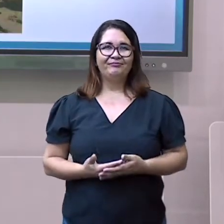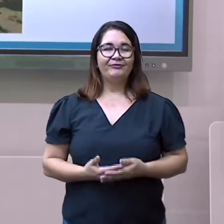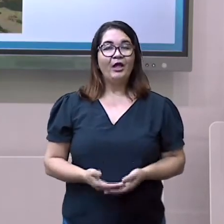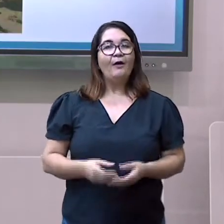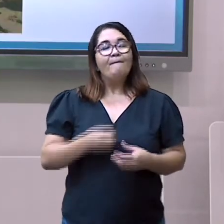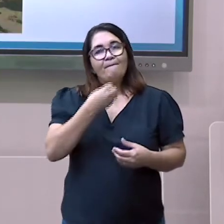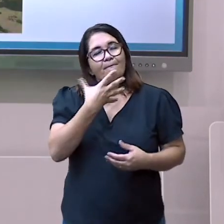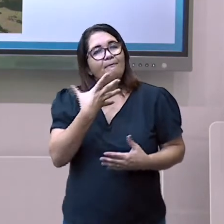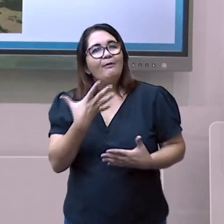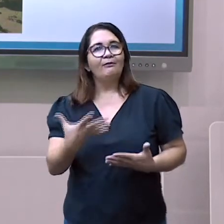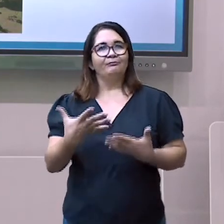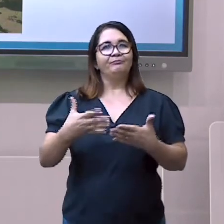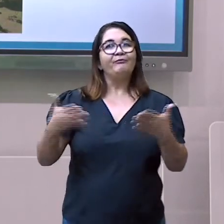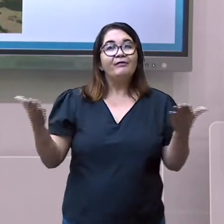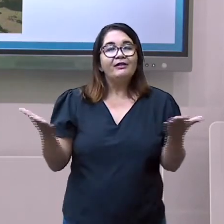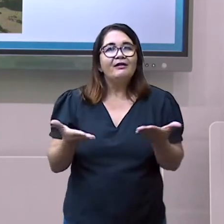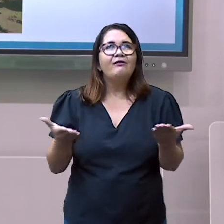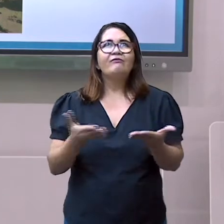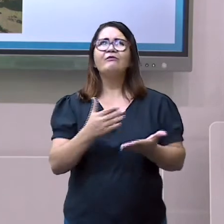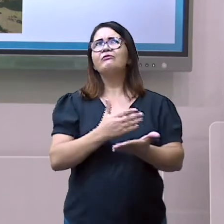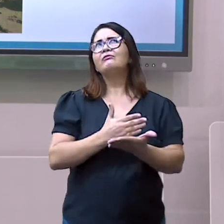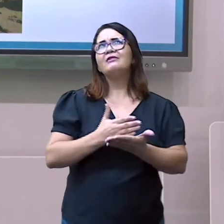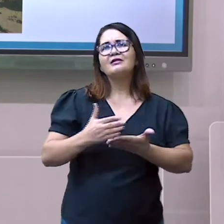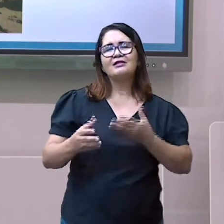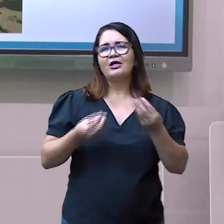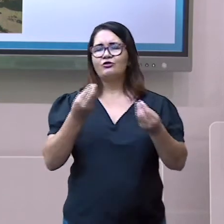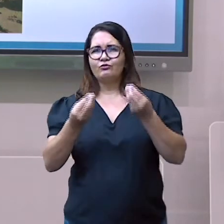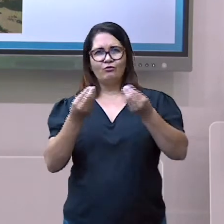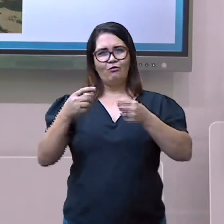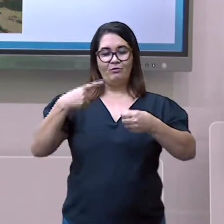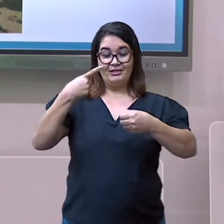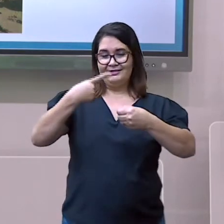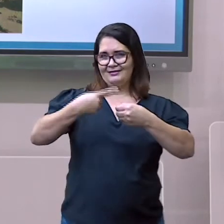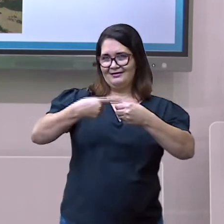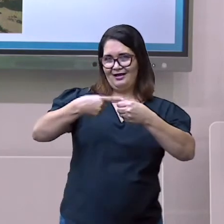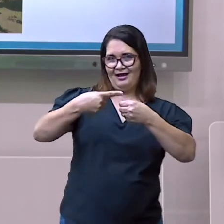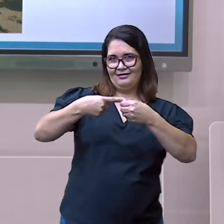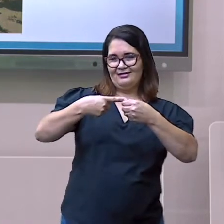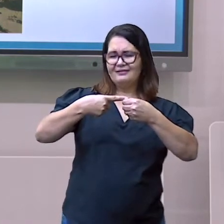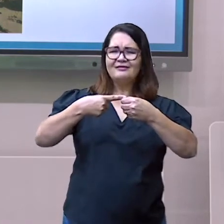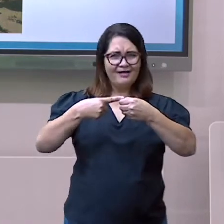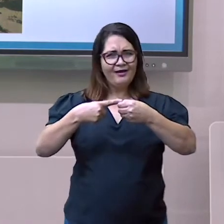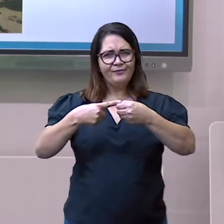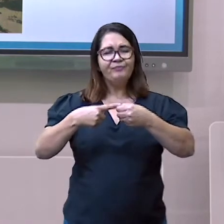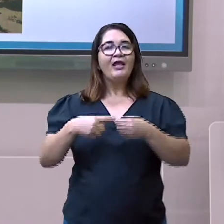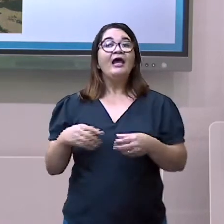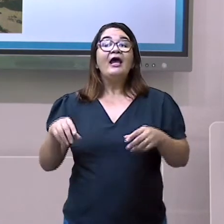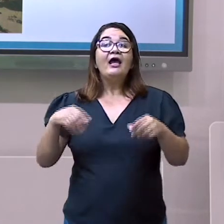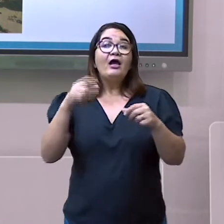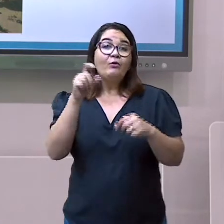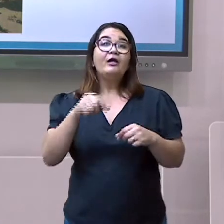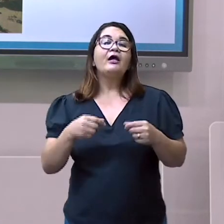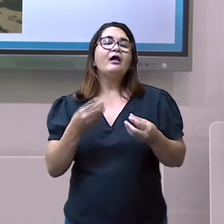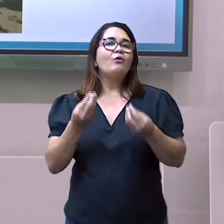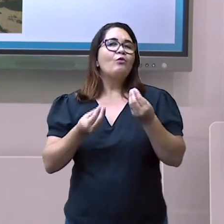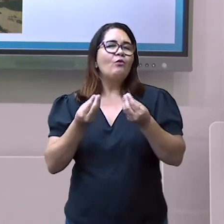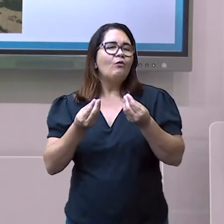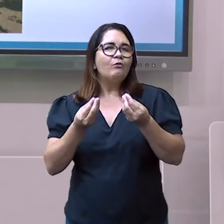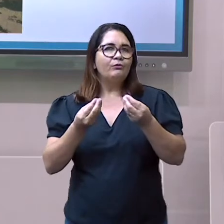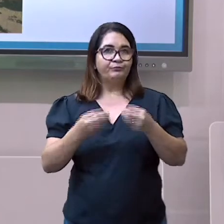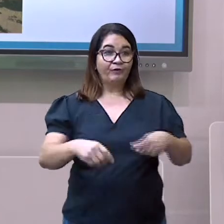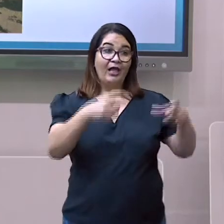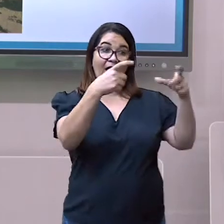Bom, vamos começar falando das cidades. A cidade é uma área urbana